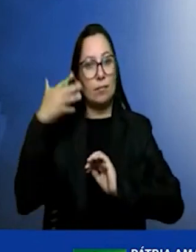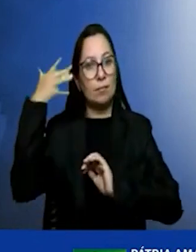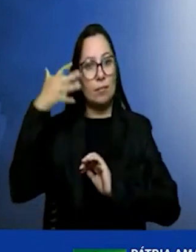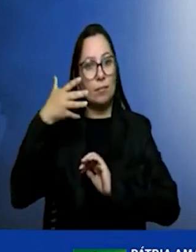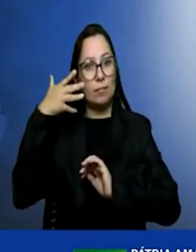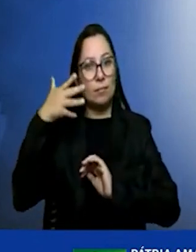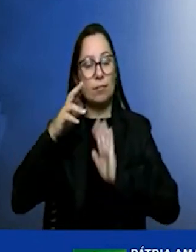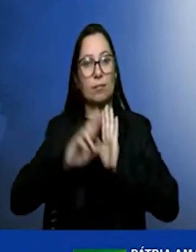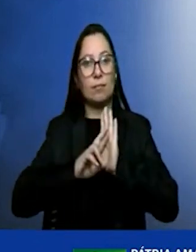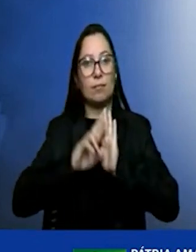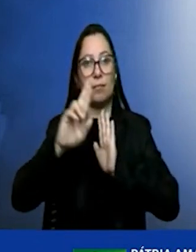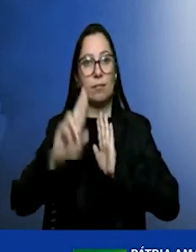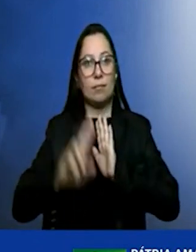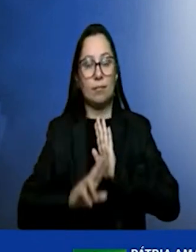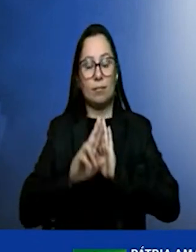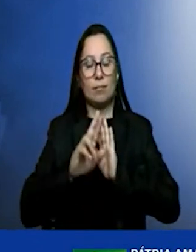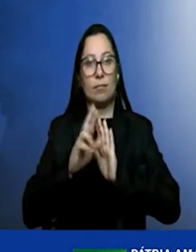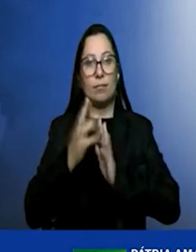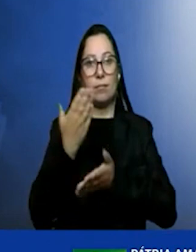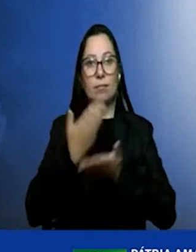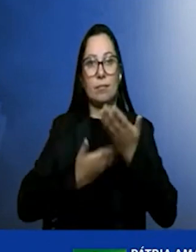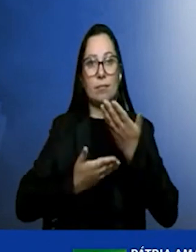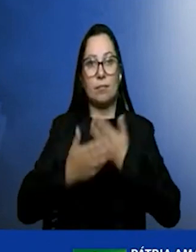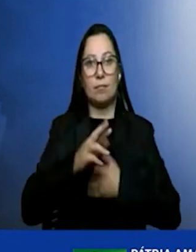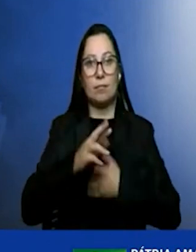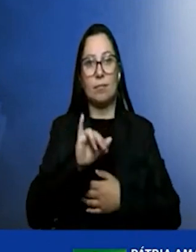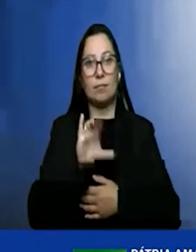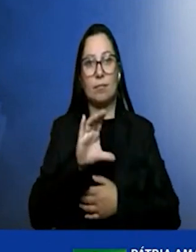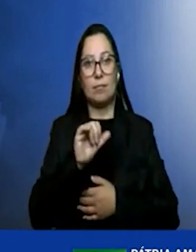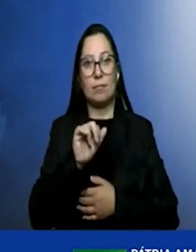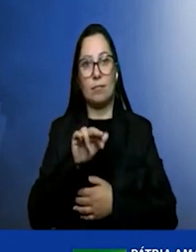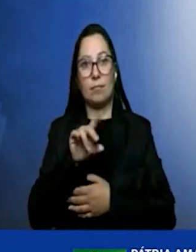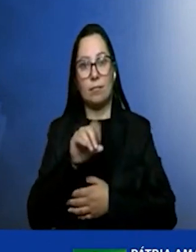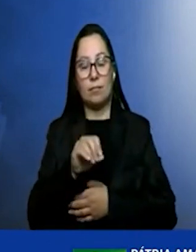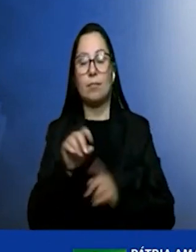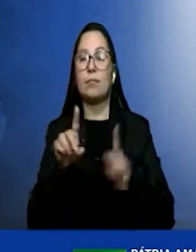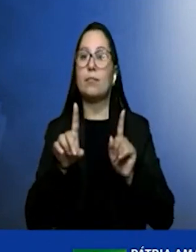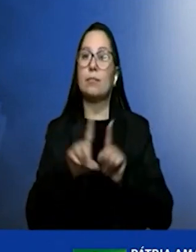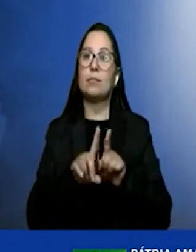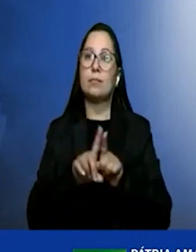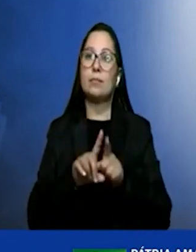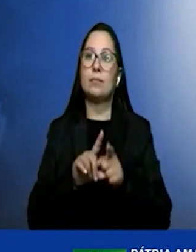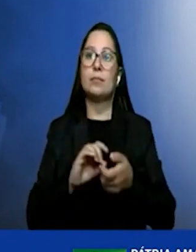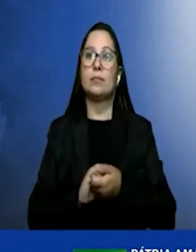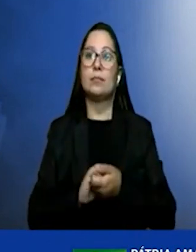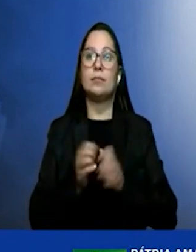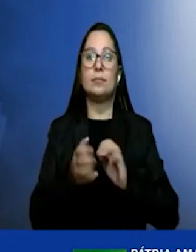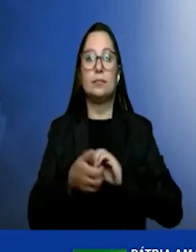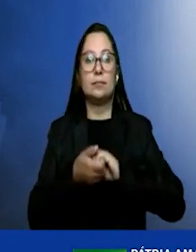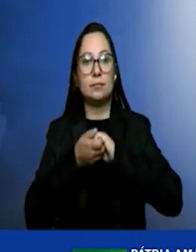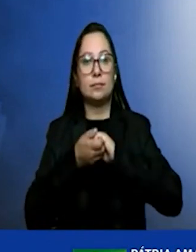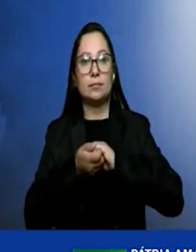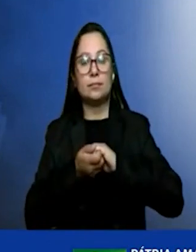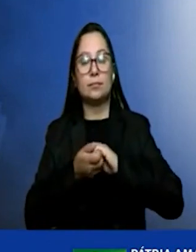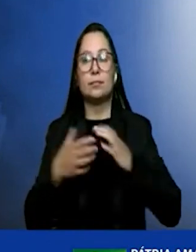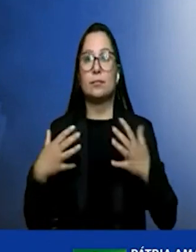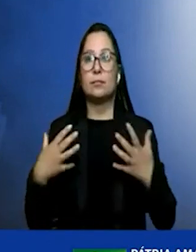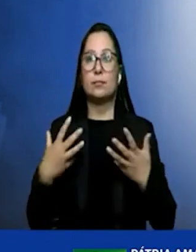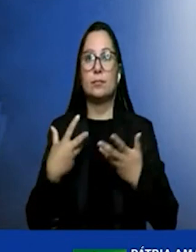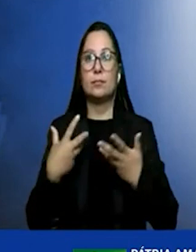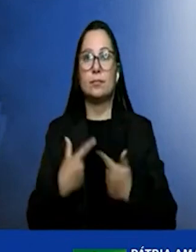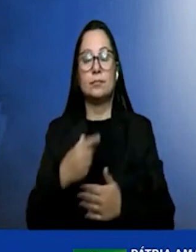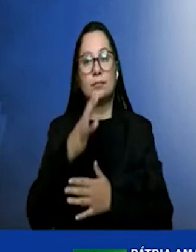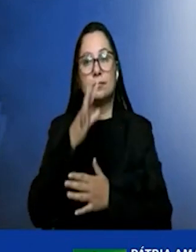nosso moderador, doutor Ricardo Albão e cumprimentar a todos que estão online e que vão